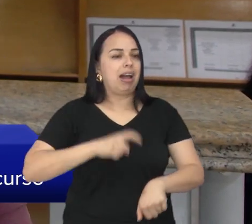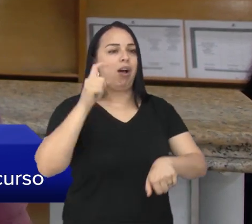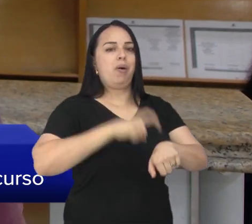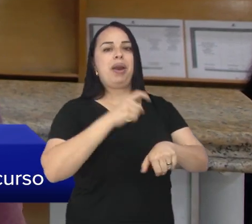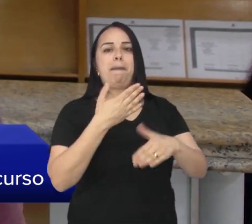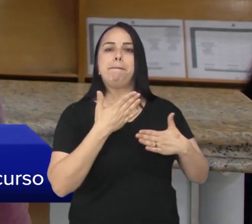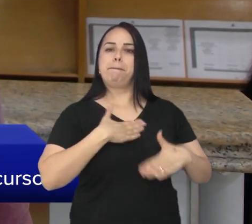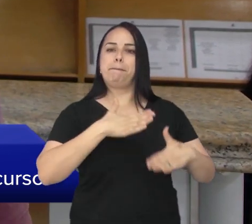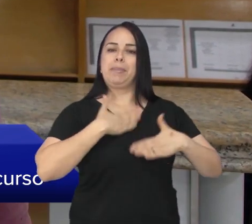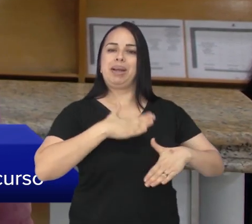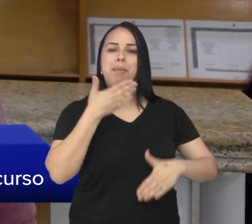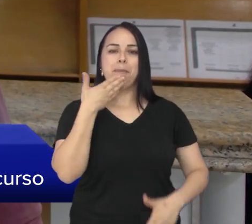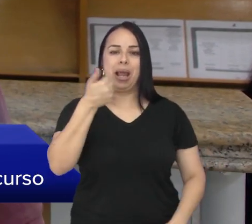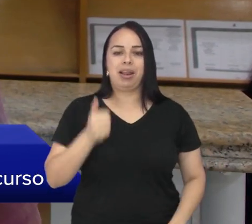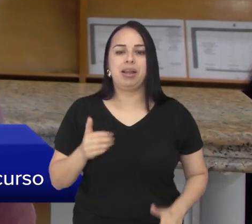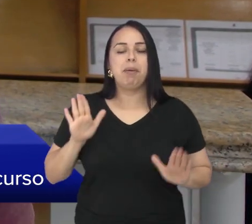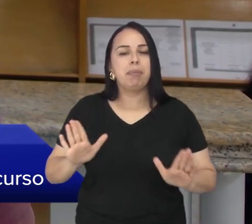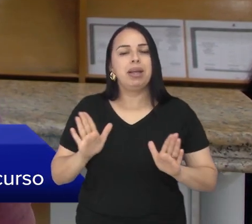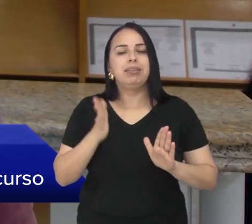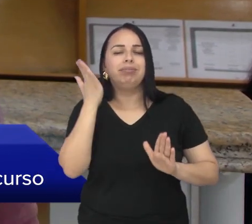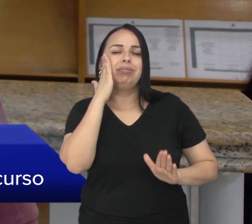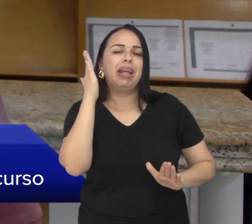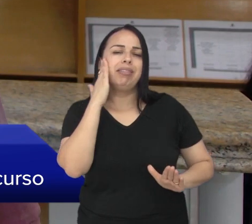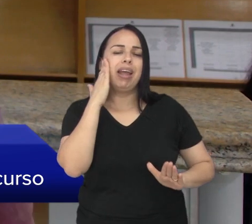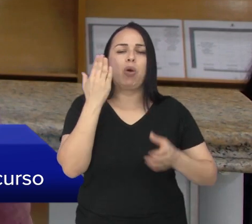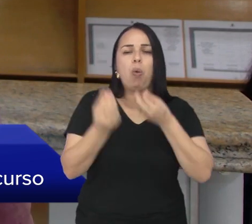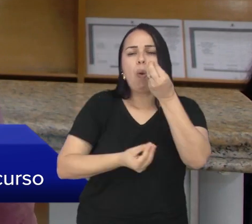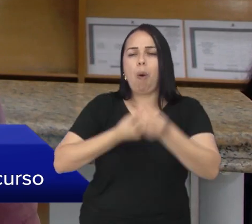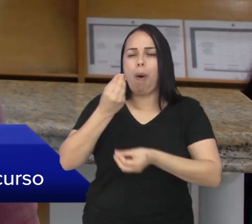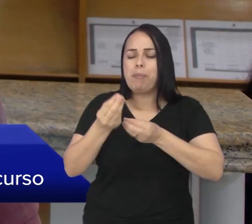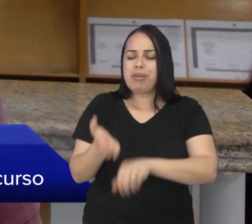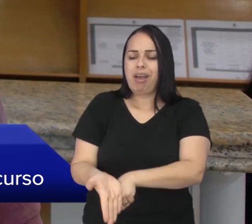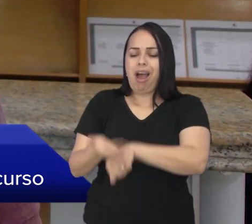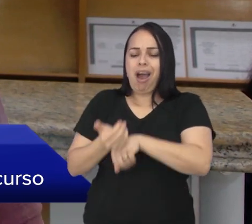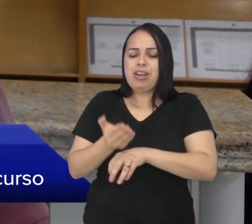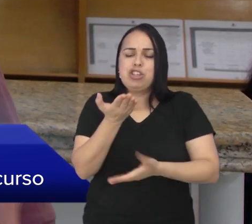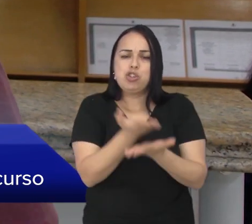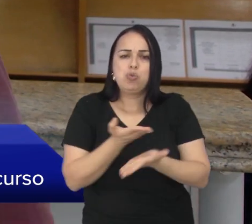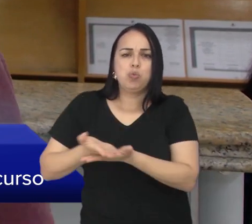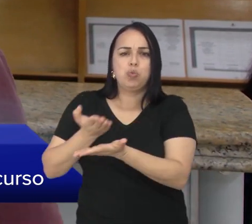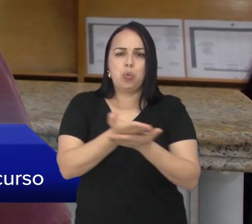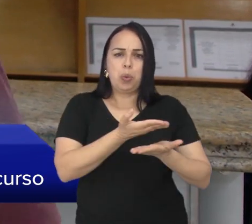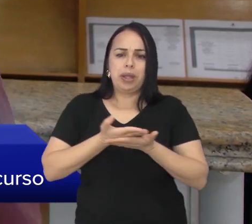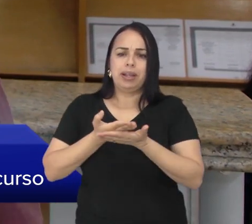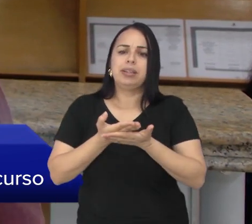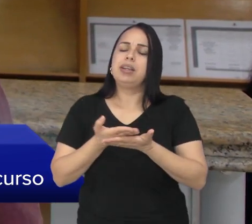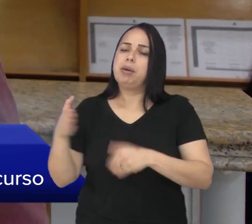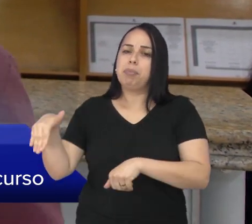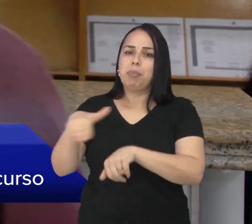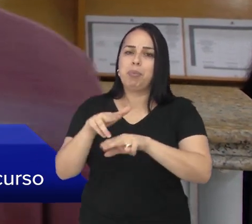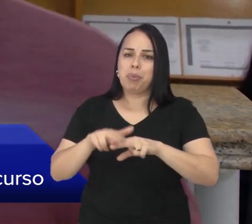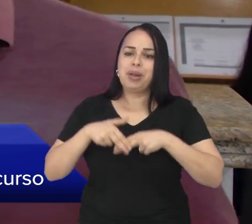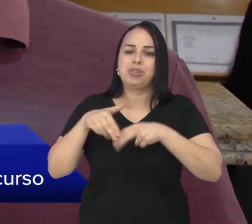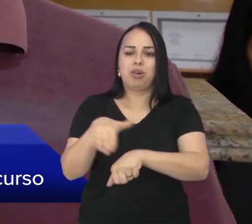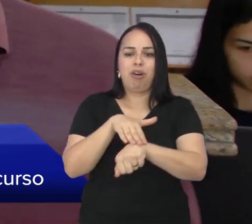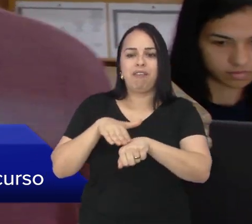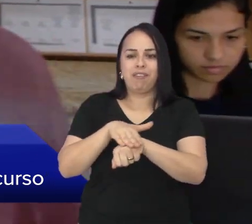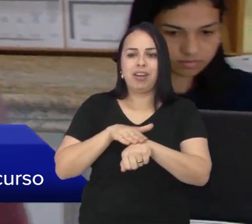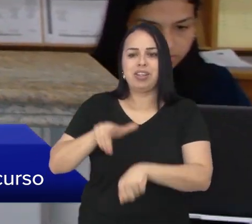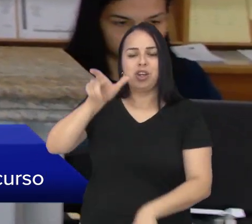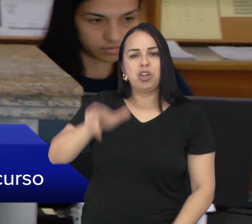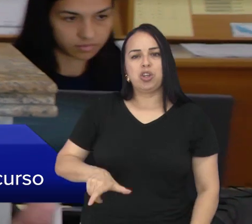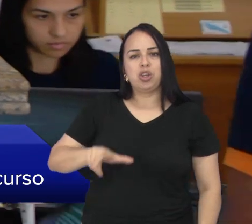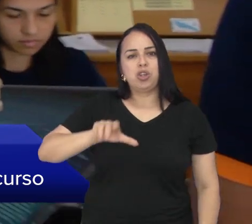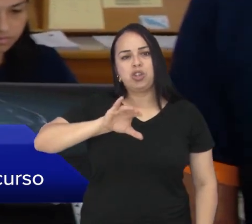preparado, melhor no dia da prova. E para entender melhor esse processo de como se preparar para um concurso como esse, eu converso